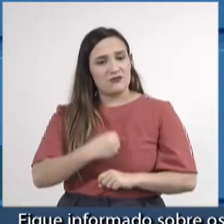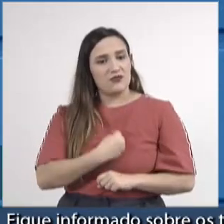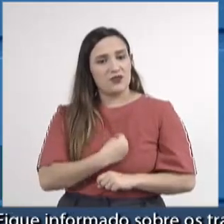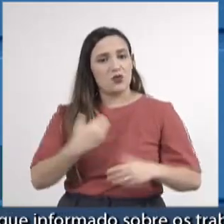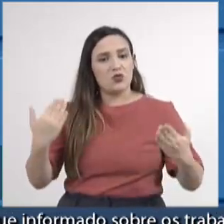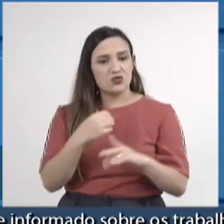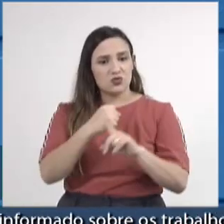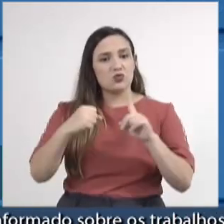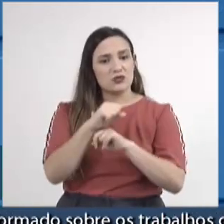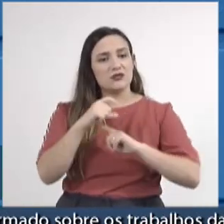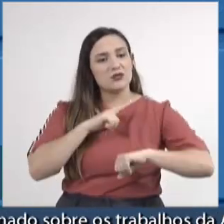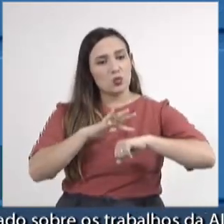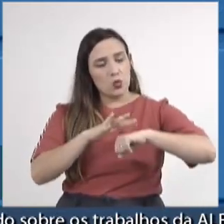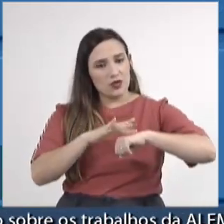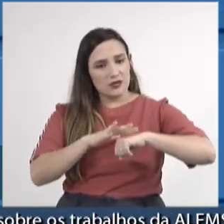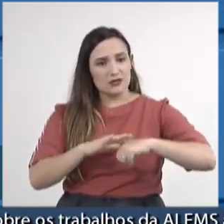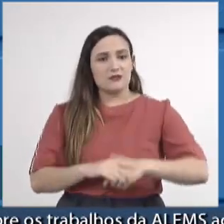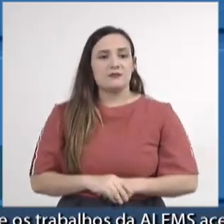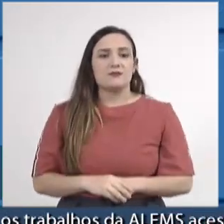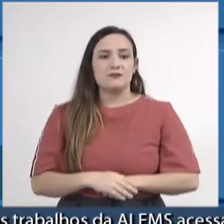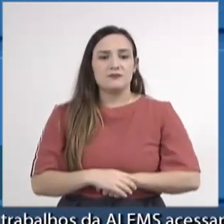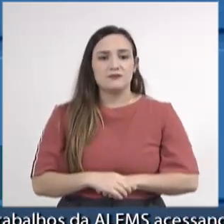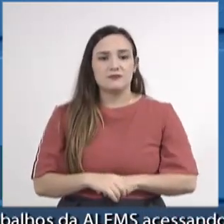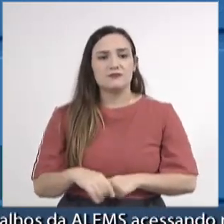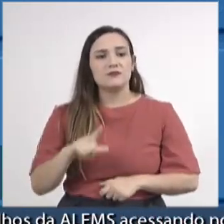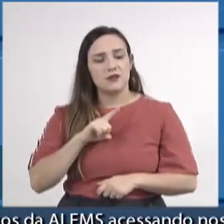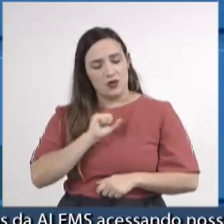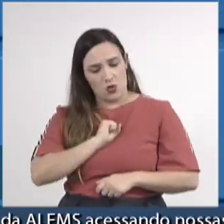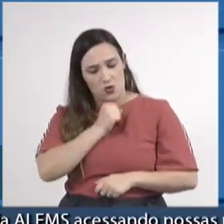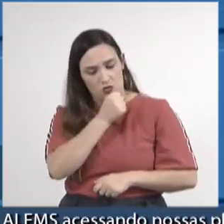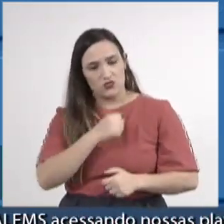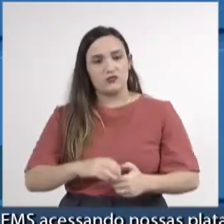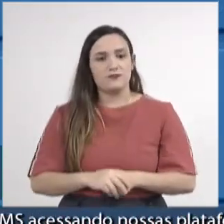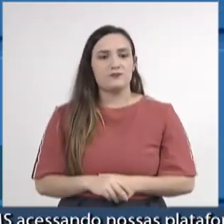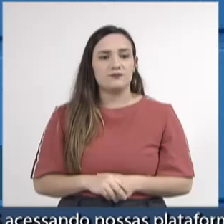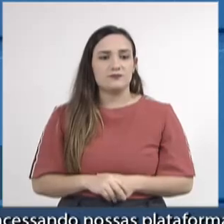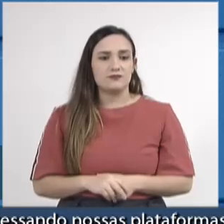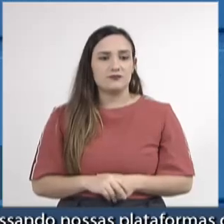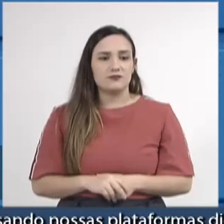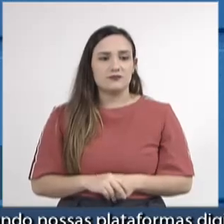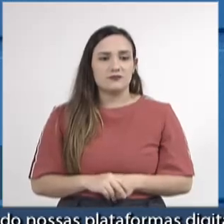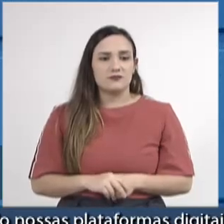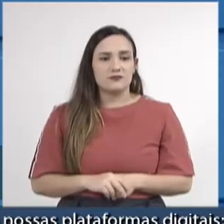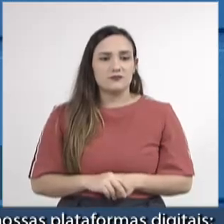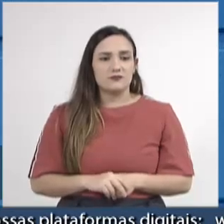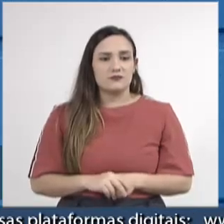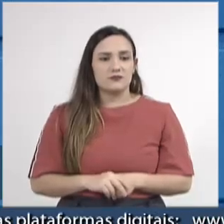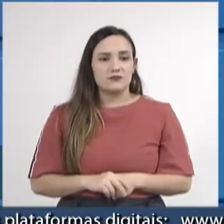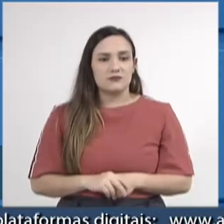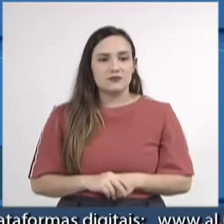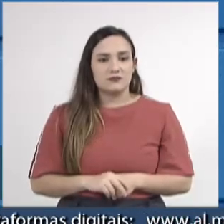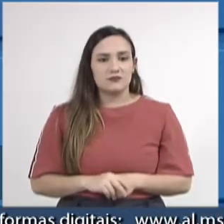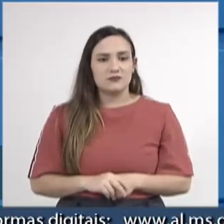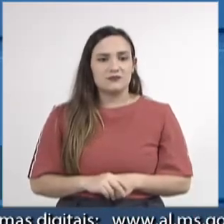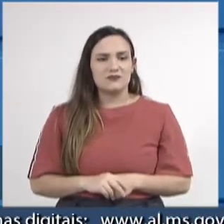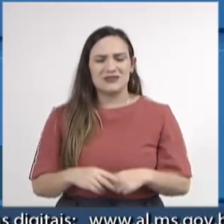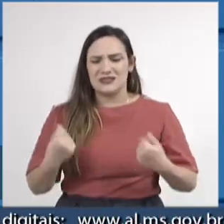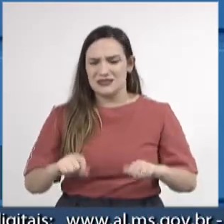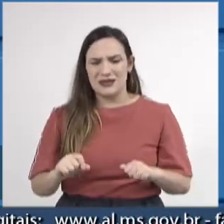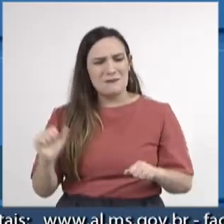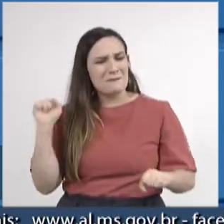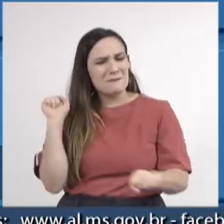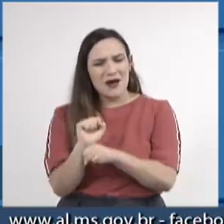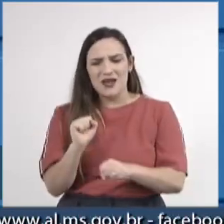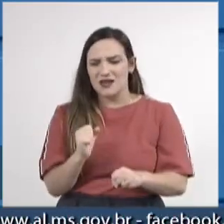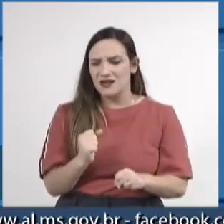sociedade doente, onde se impera o ódio. E aí nós temos que parar nessa polarização de direita e de